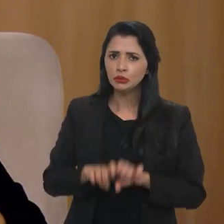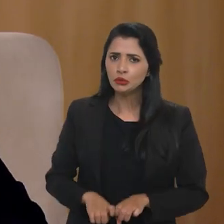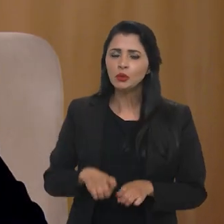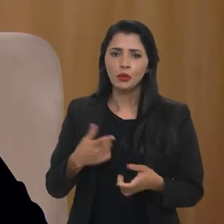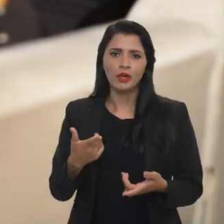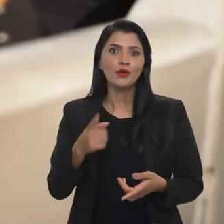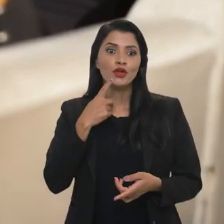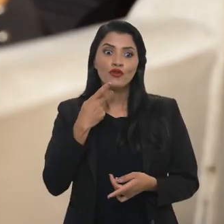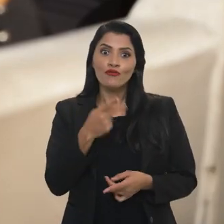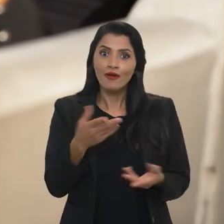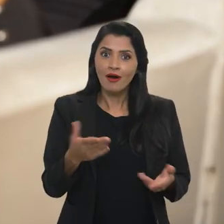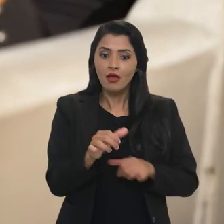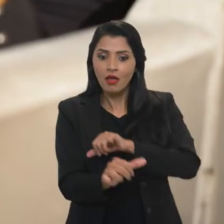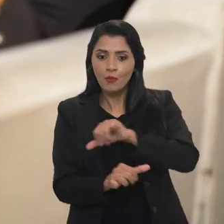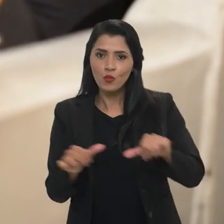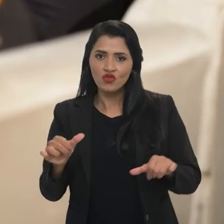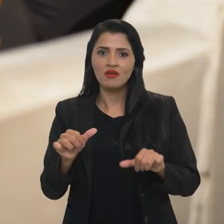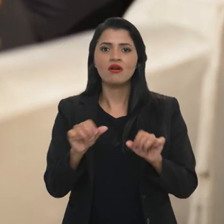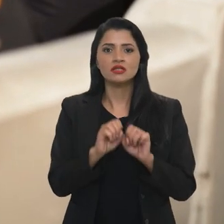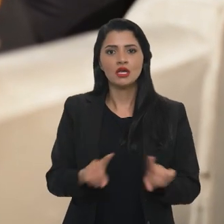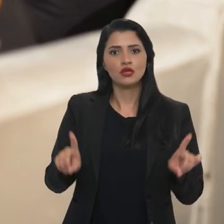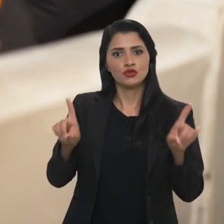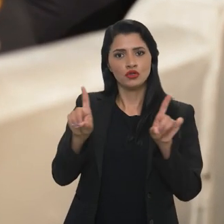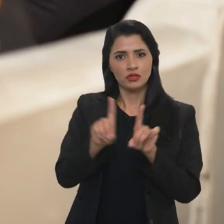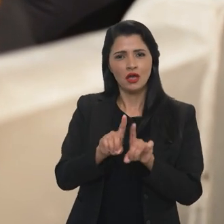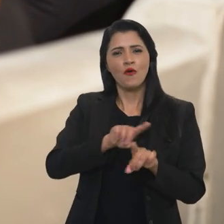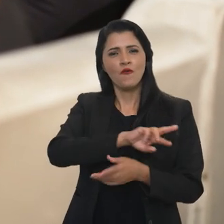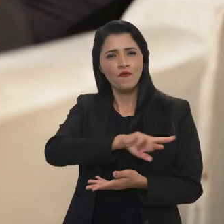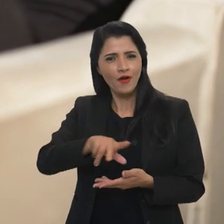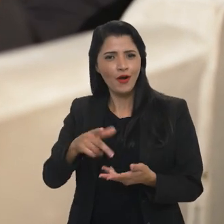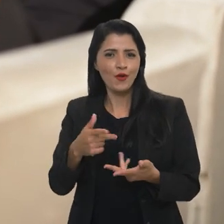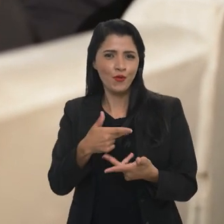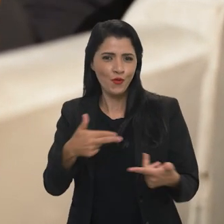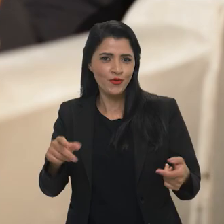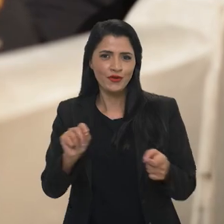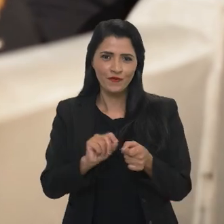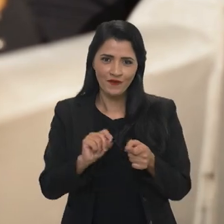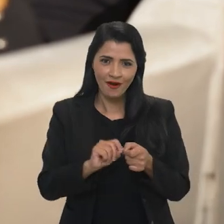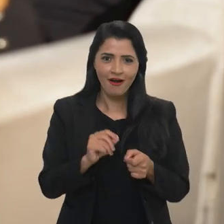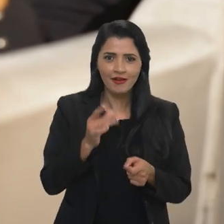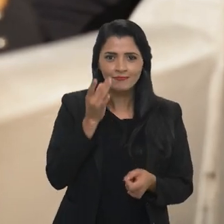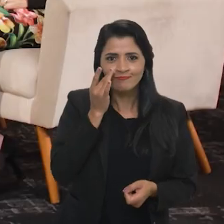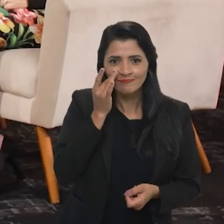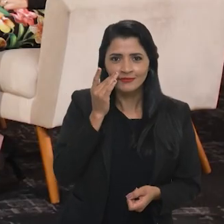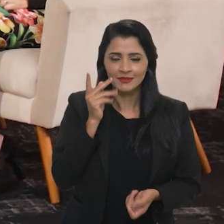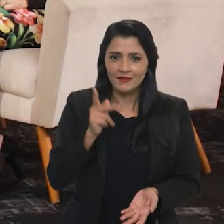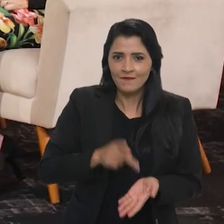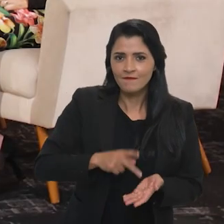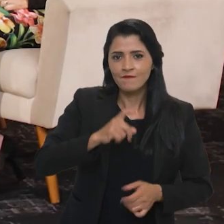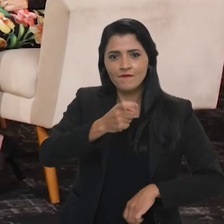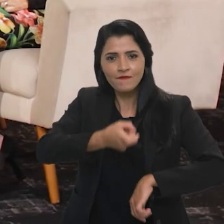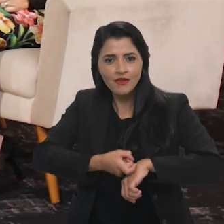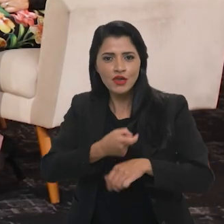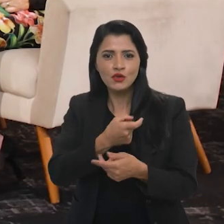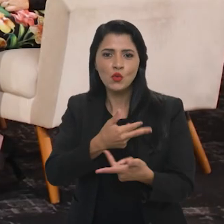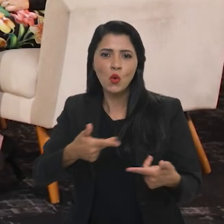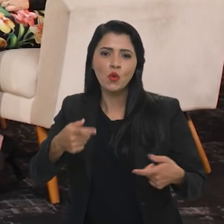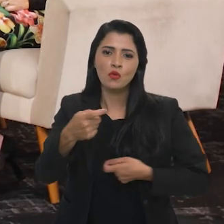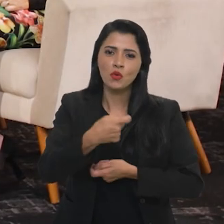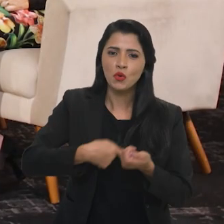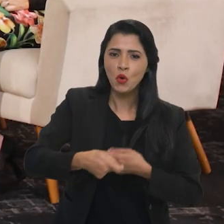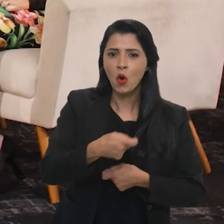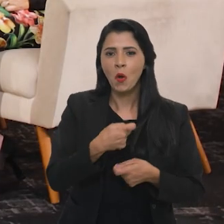estruturas para atuar diante do que a gente chama de transformação digital. Muitas coisas que nós fazíamos somente no mundo físico, desde questões